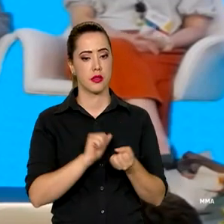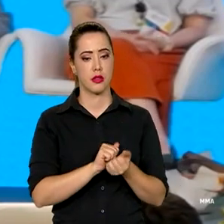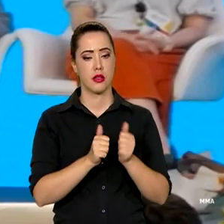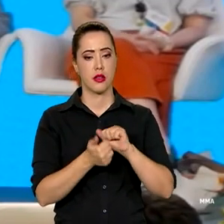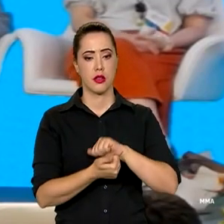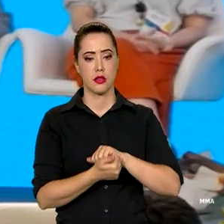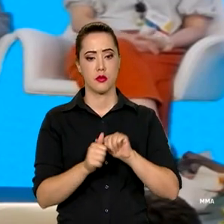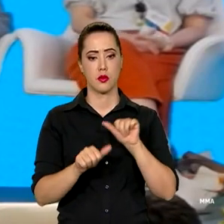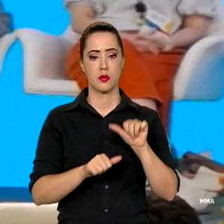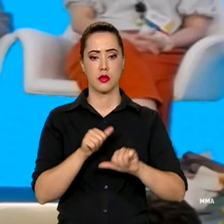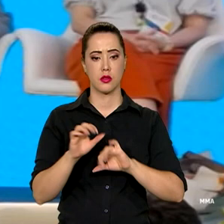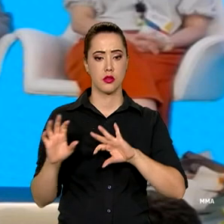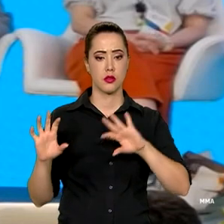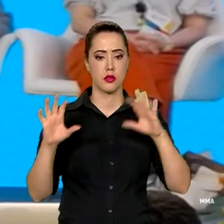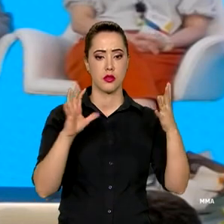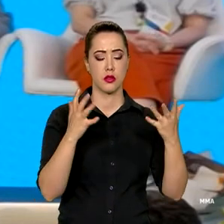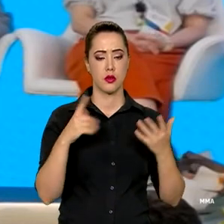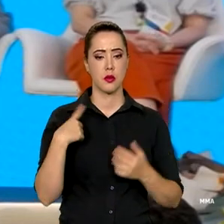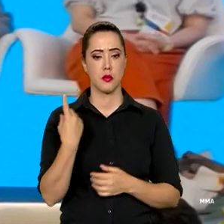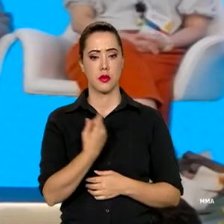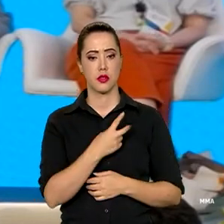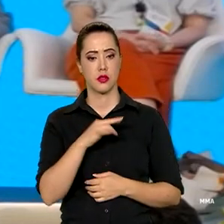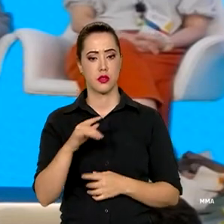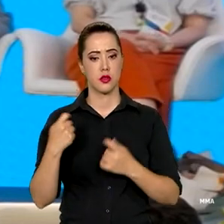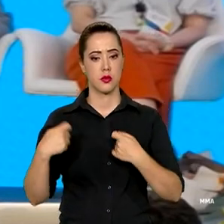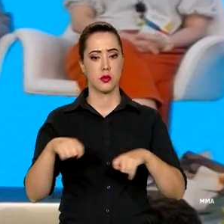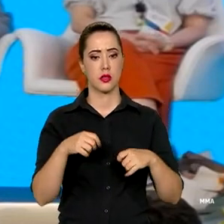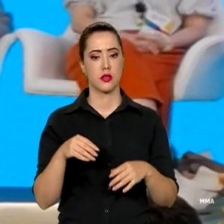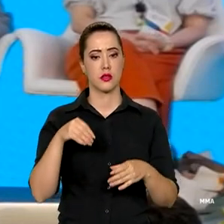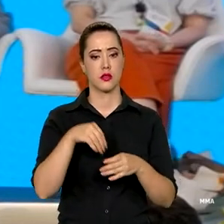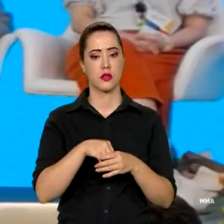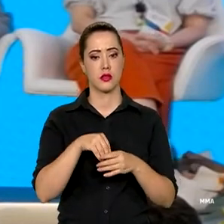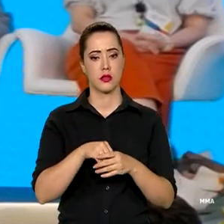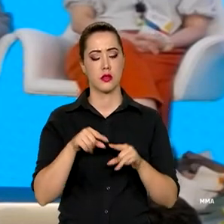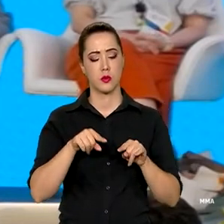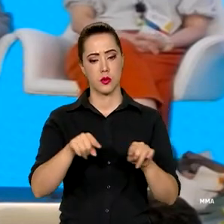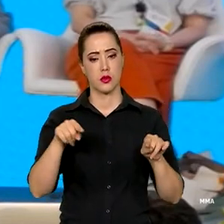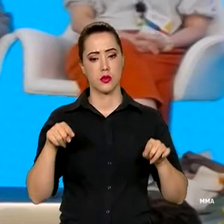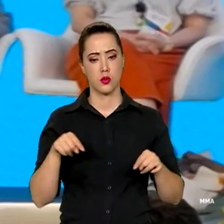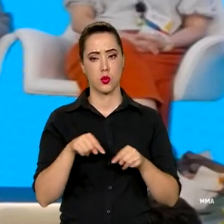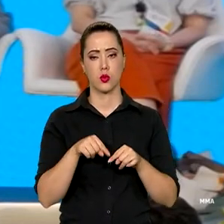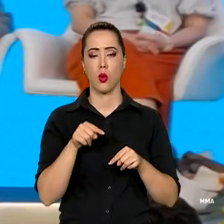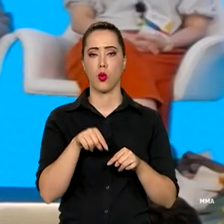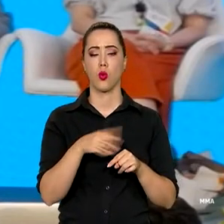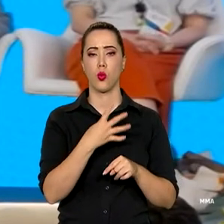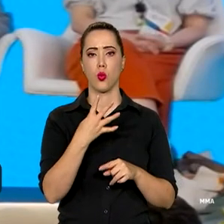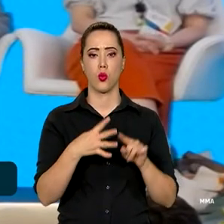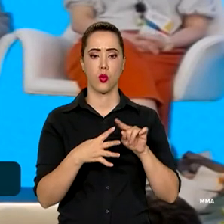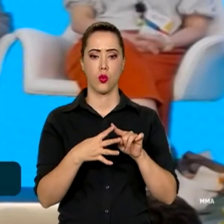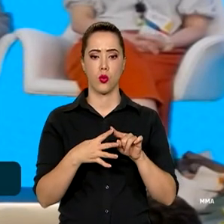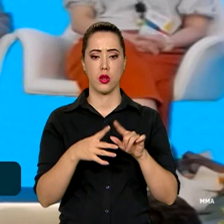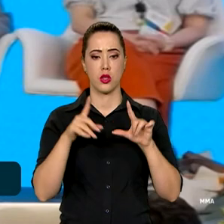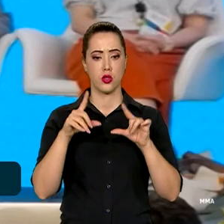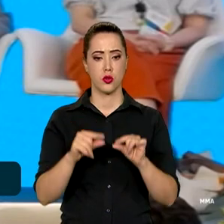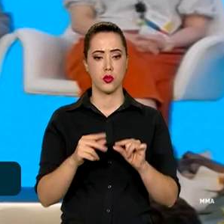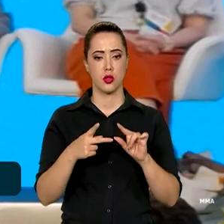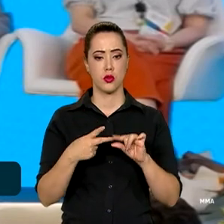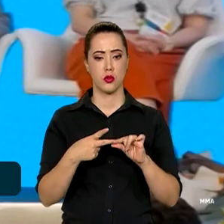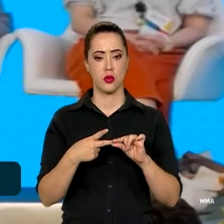mudança do clima. Mas nós temos que estar dentro de uma quadratura. A quadratura é mitigar,